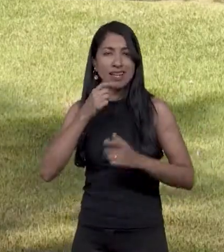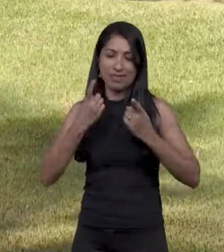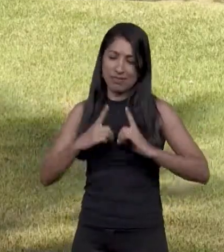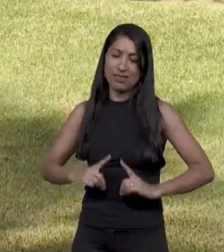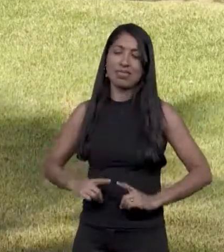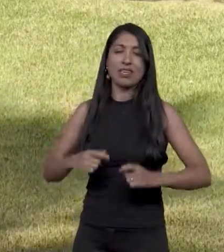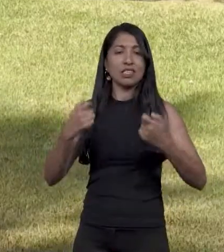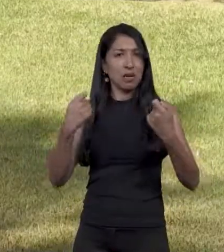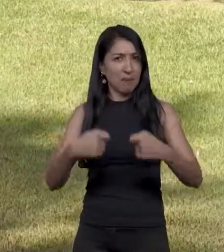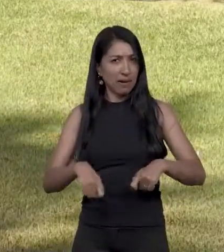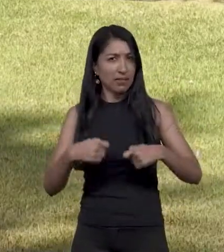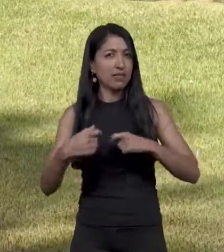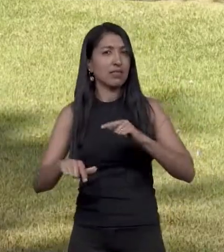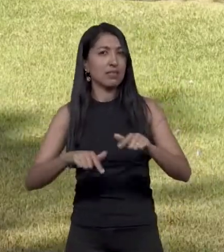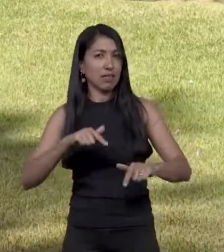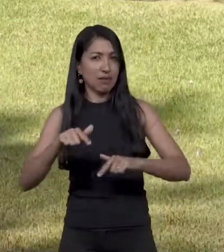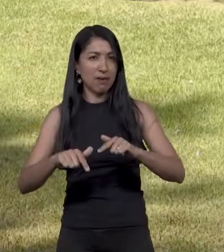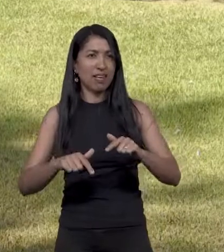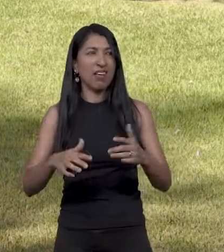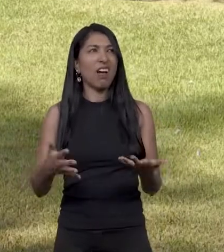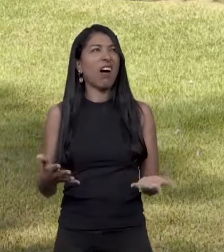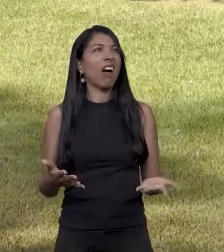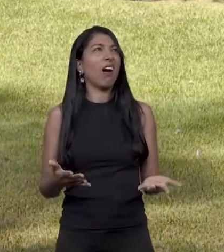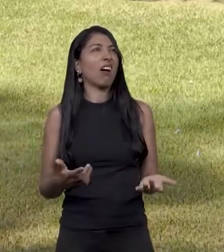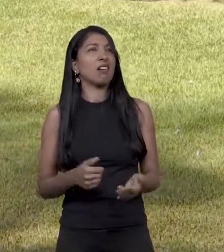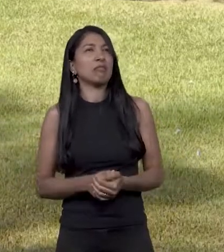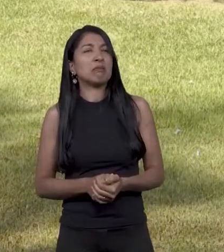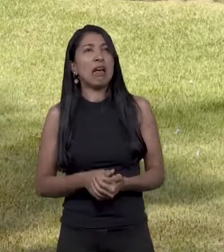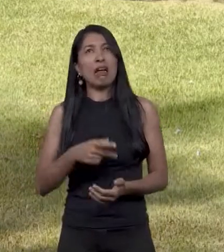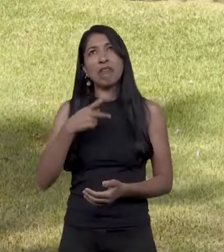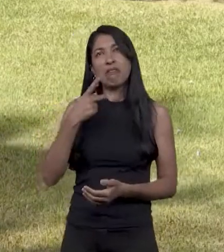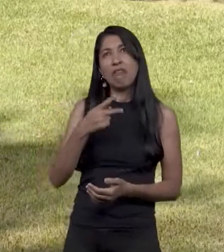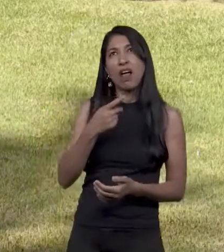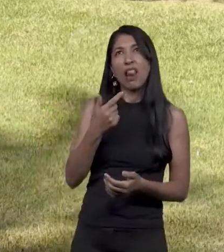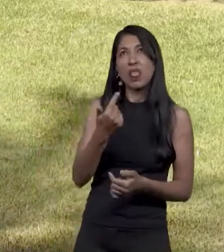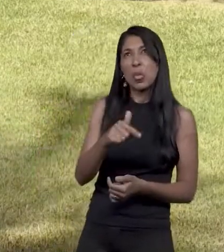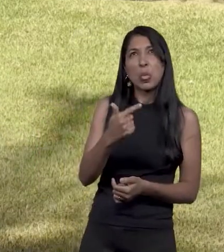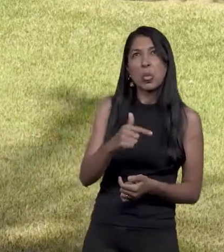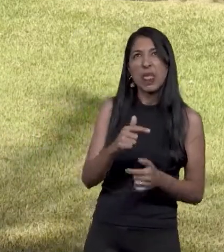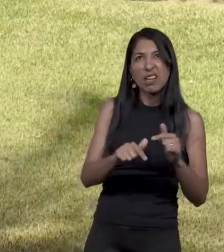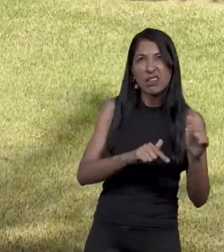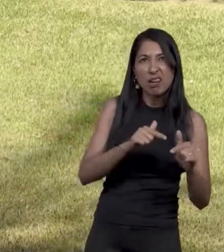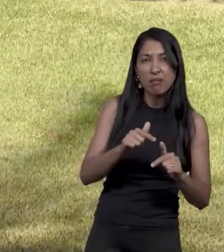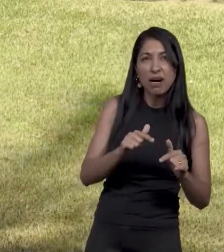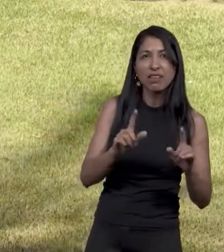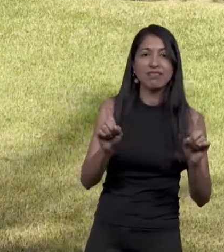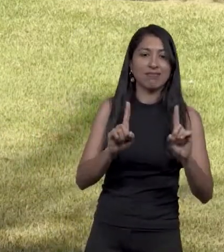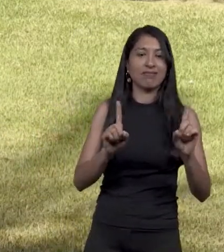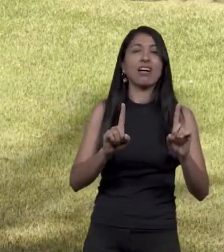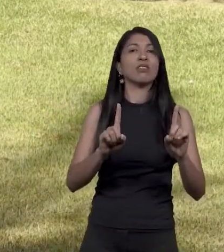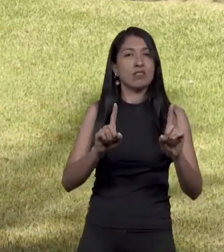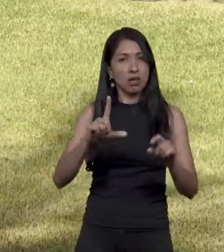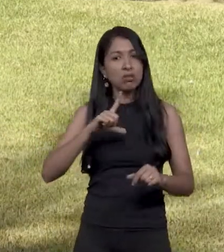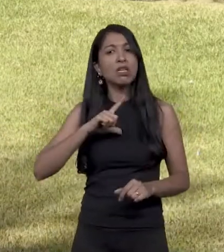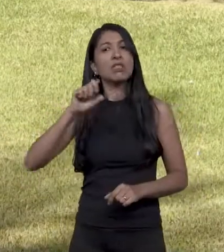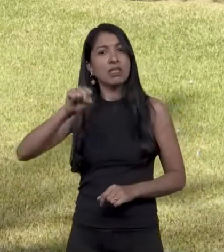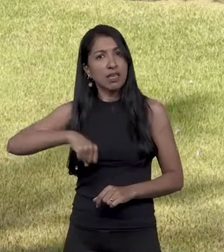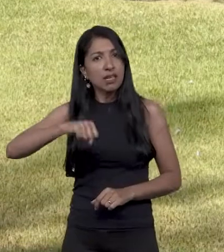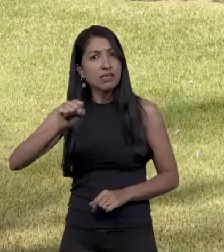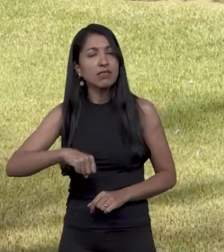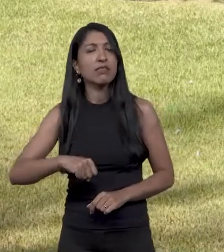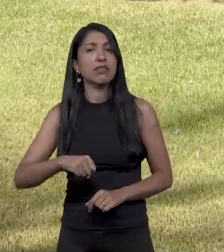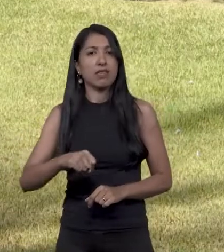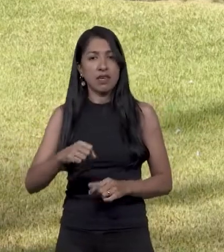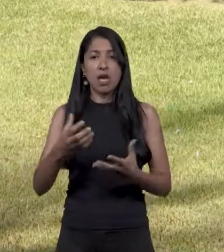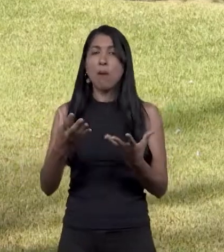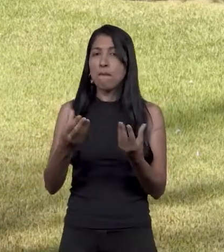trabalho. Ah, não tem, não apareceu. porque não tem mulher com deficiência. Não, tem mulheres com deficiência, sim. Somos um quarto da população brasileira.